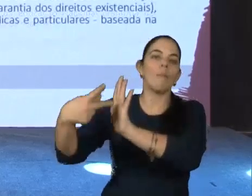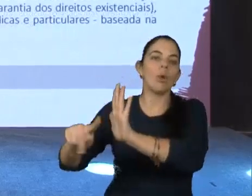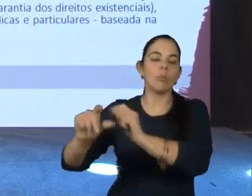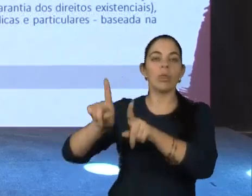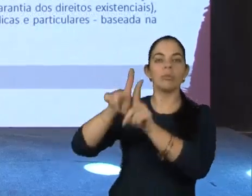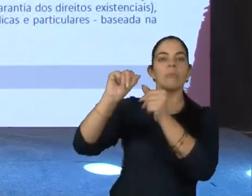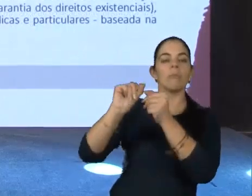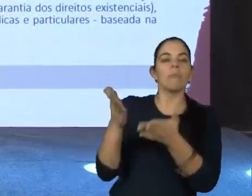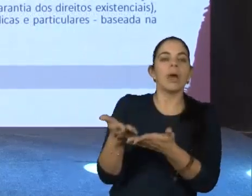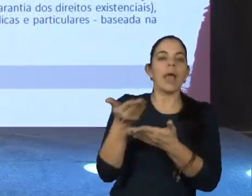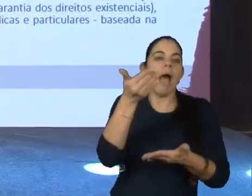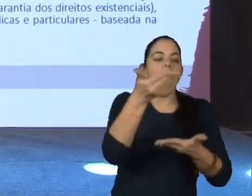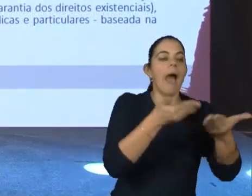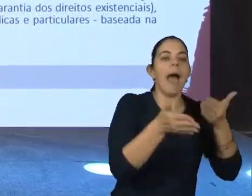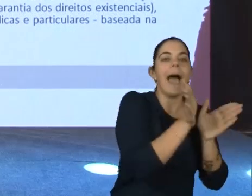acessibilidade,